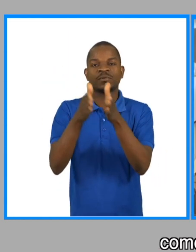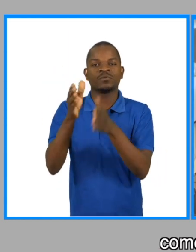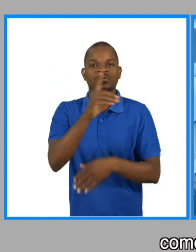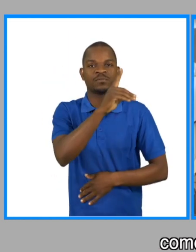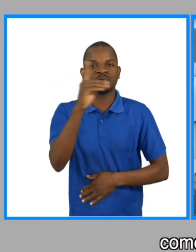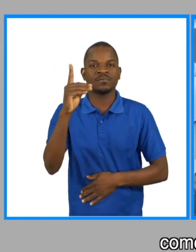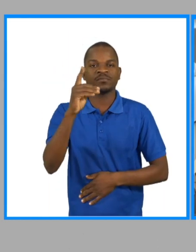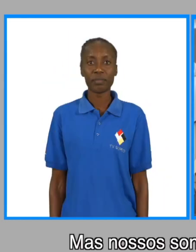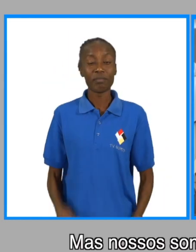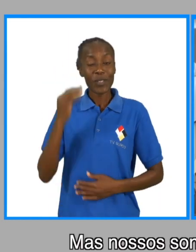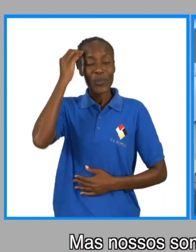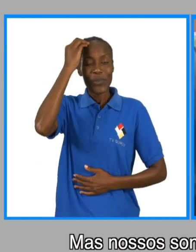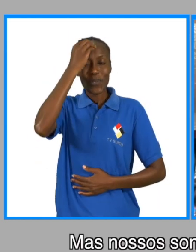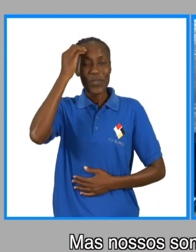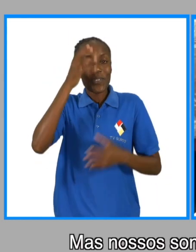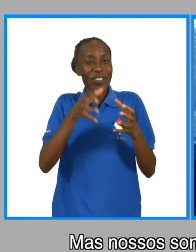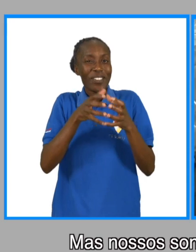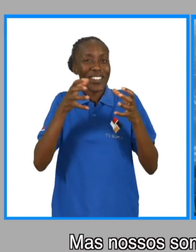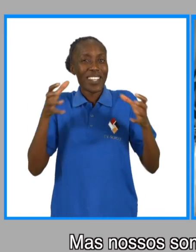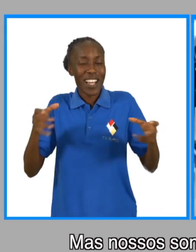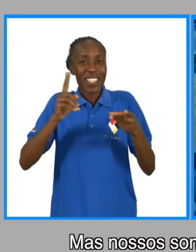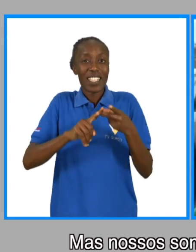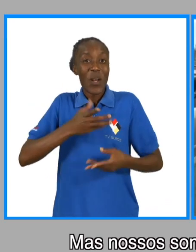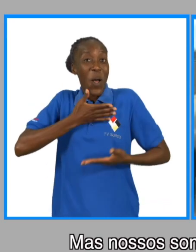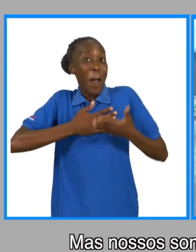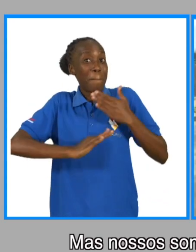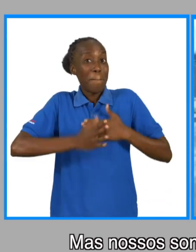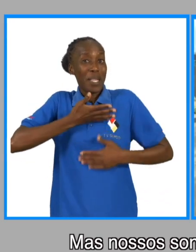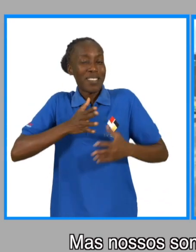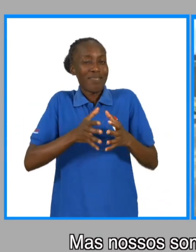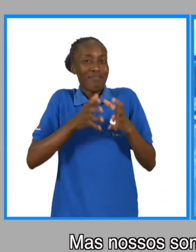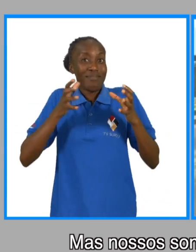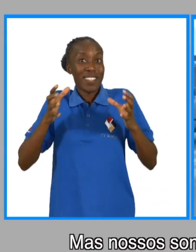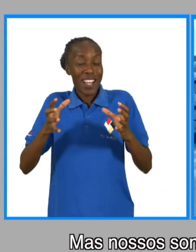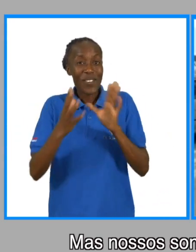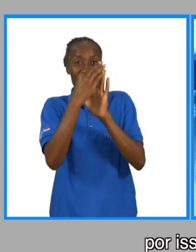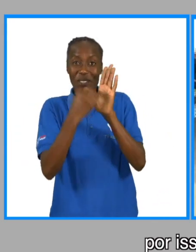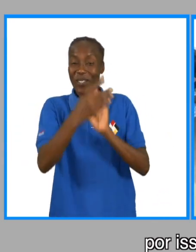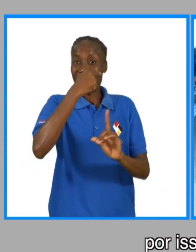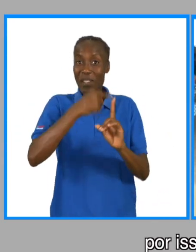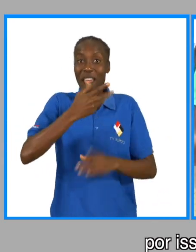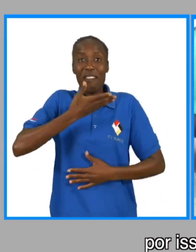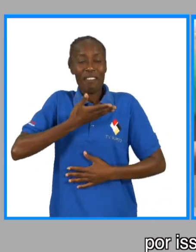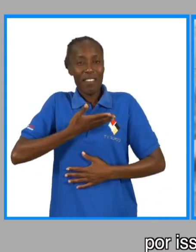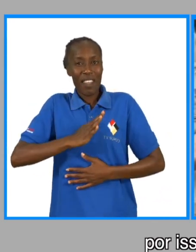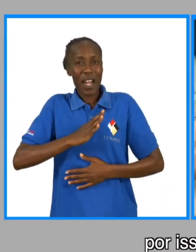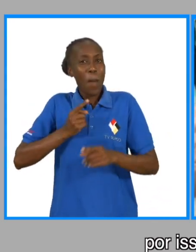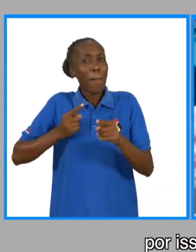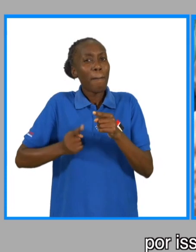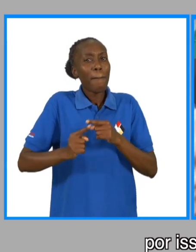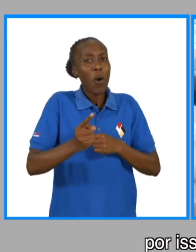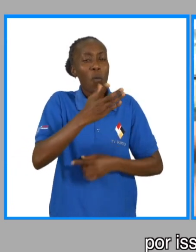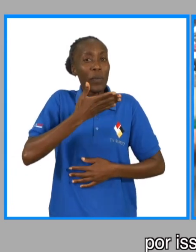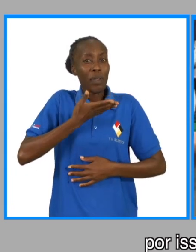tratada a pessoa com deficiência. Mas nossos sonhos são maiores nossas ambições crescem a cada conquista por isso queremos ir mais